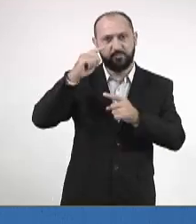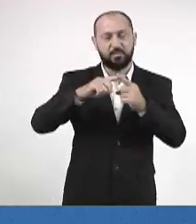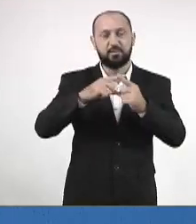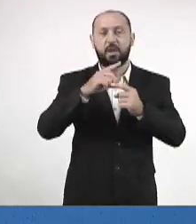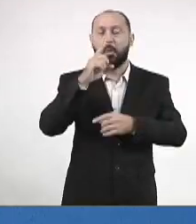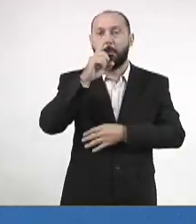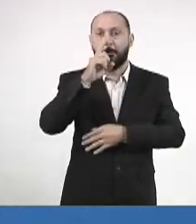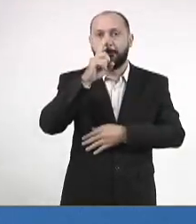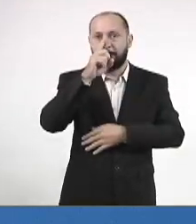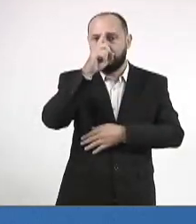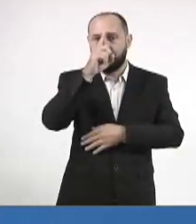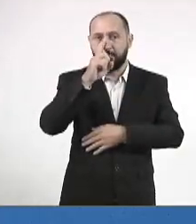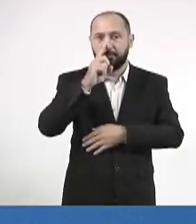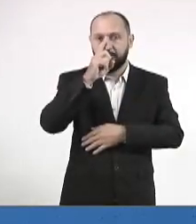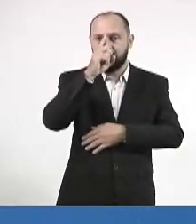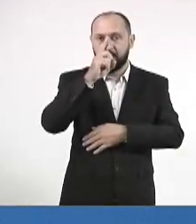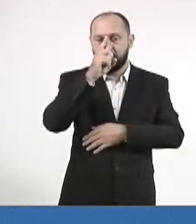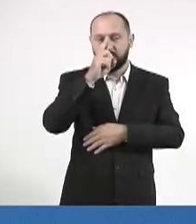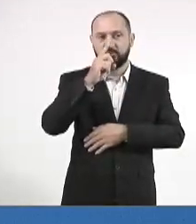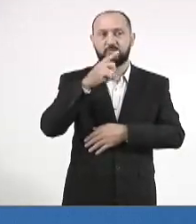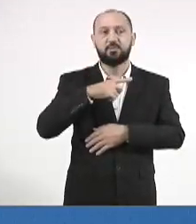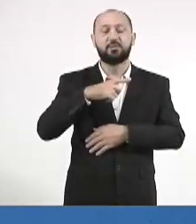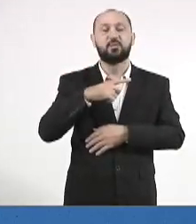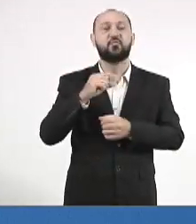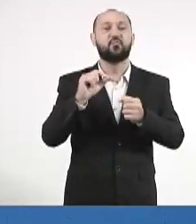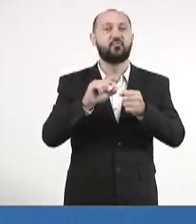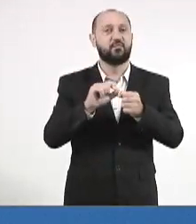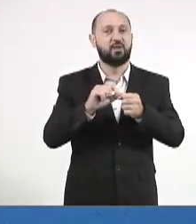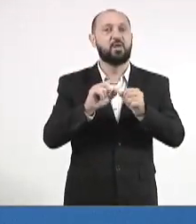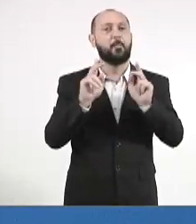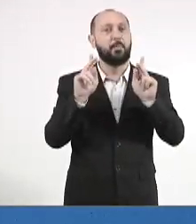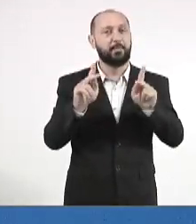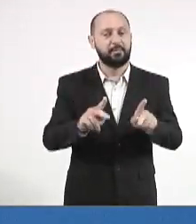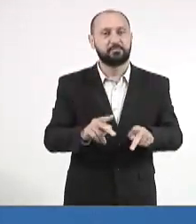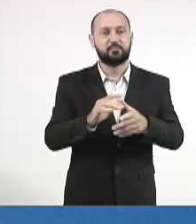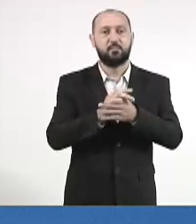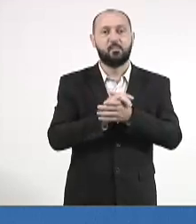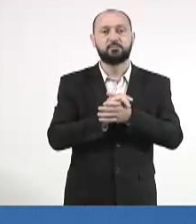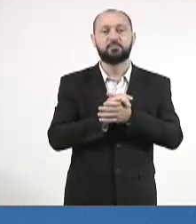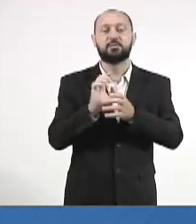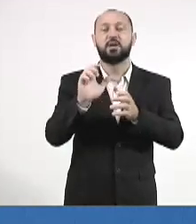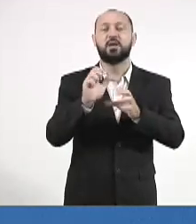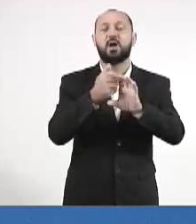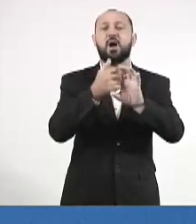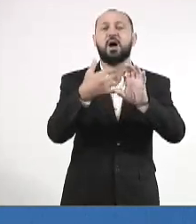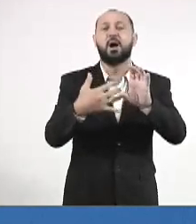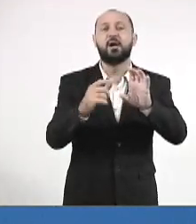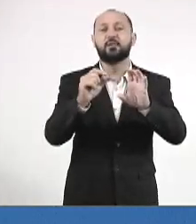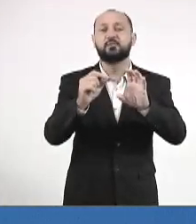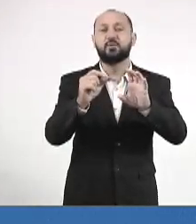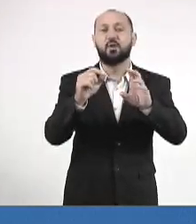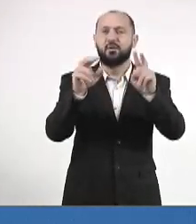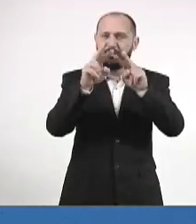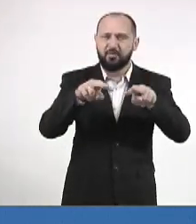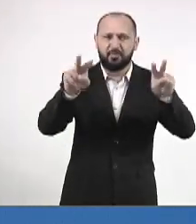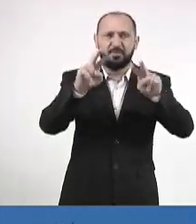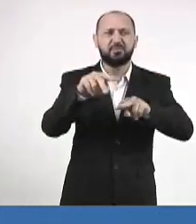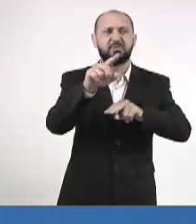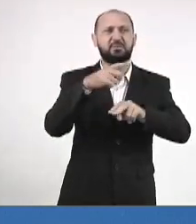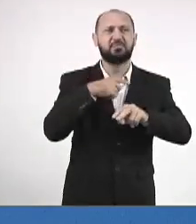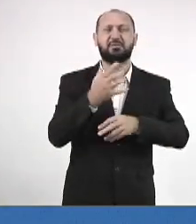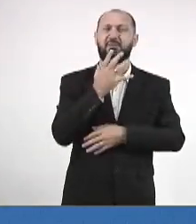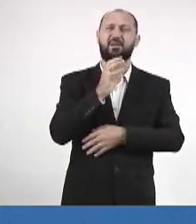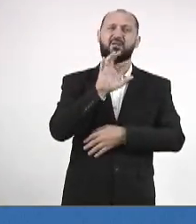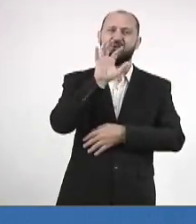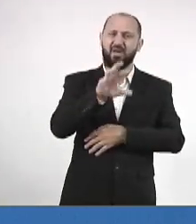riscos que essa situação tem causado à população, tem um aspecto também visual, é horrível essa